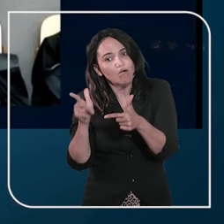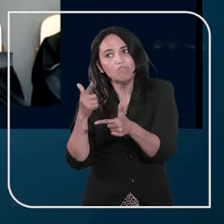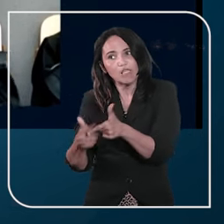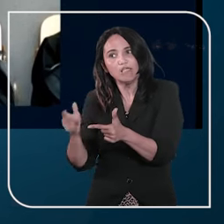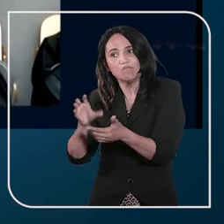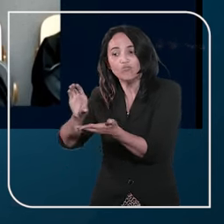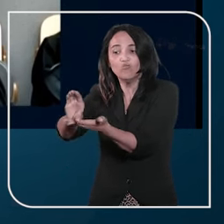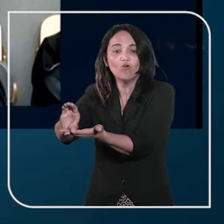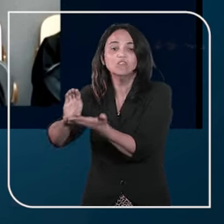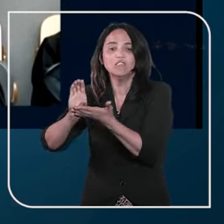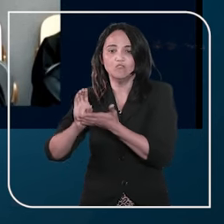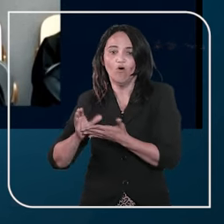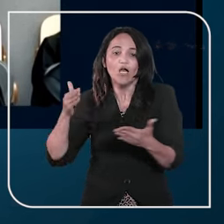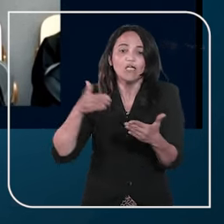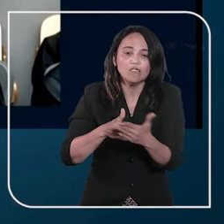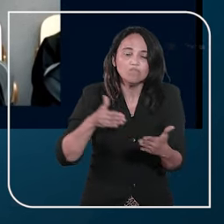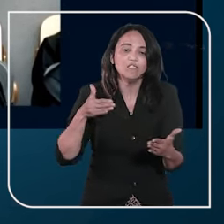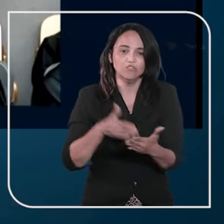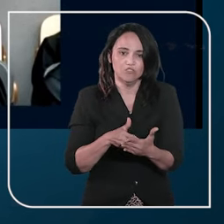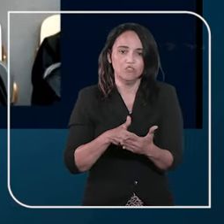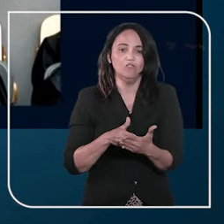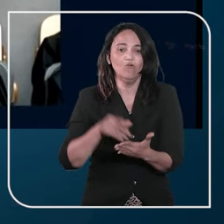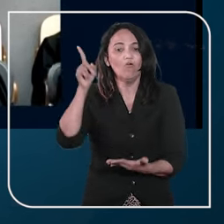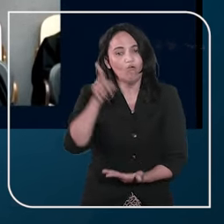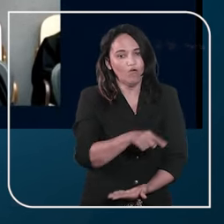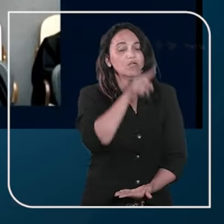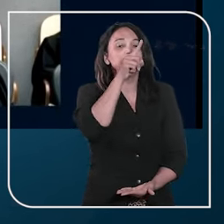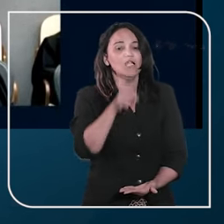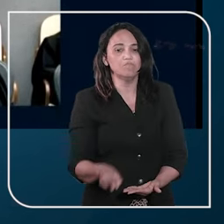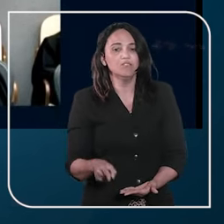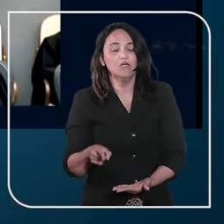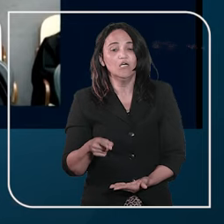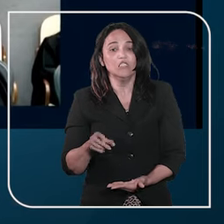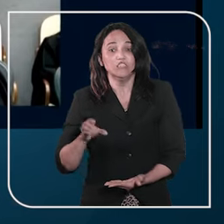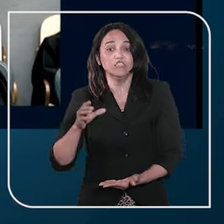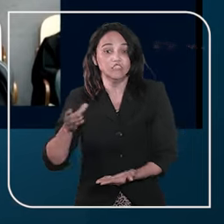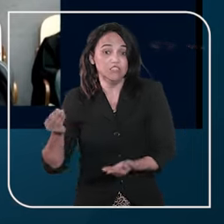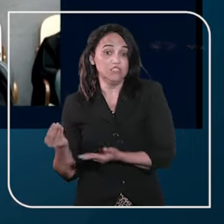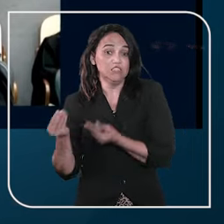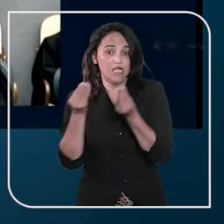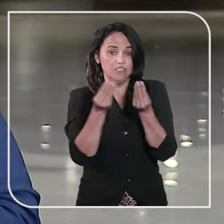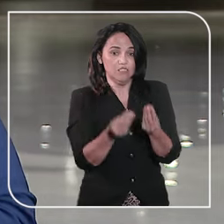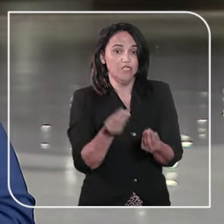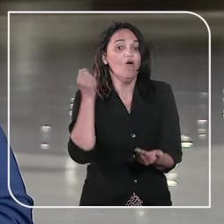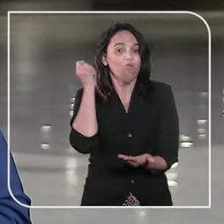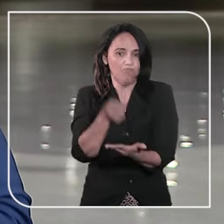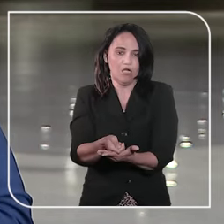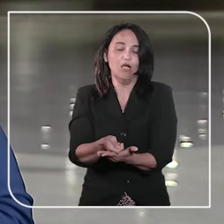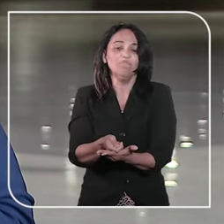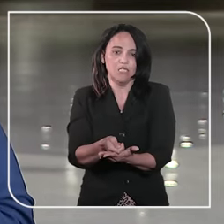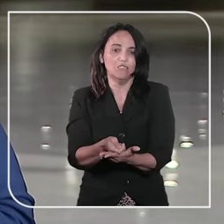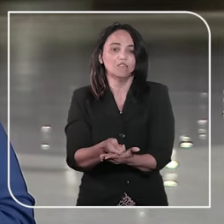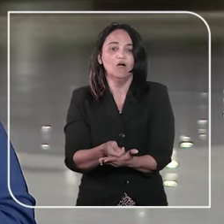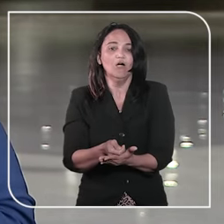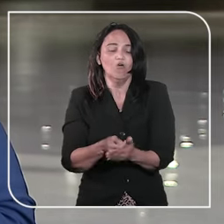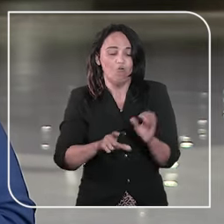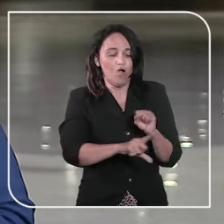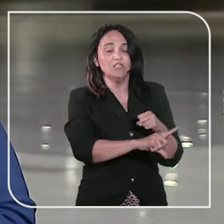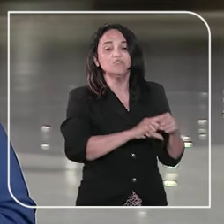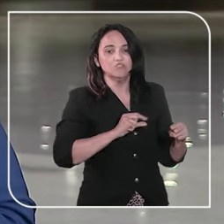à vontade do credor o impediram, à época do cancelamento, de levantar a ordem de pagamento. Um artigo da Lei 13